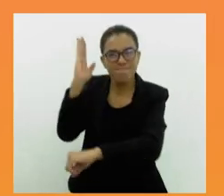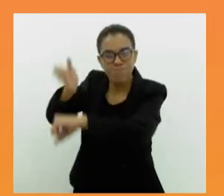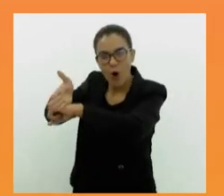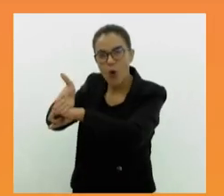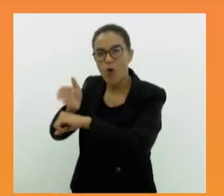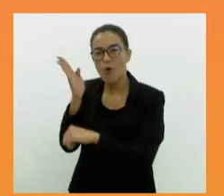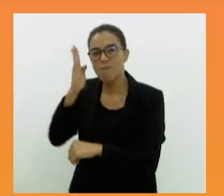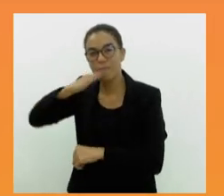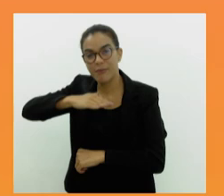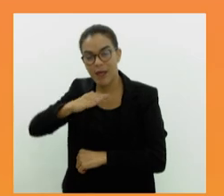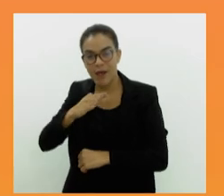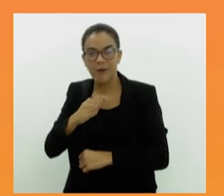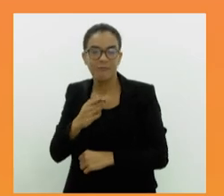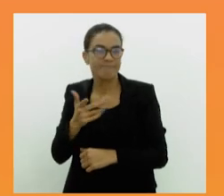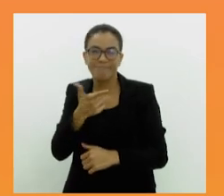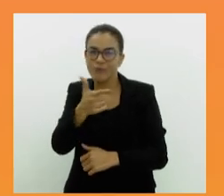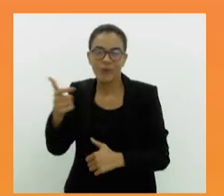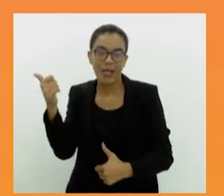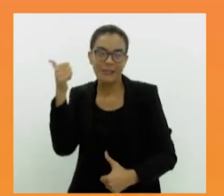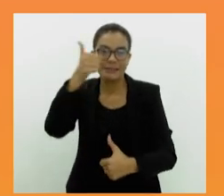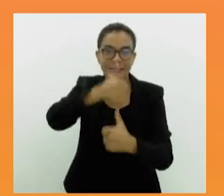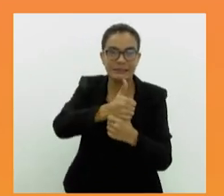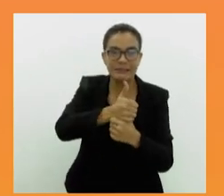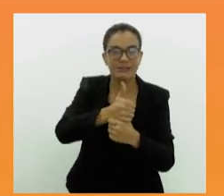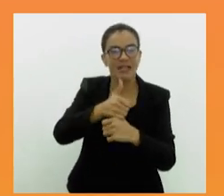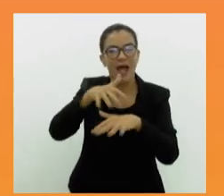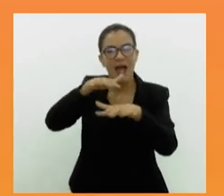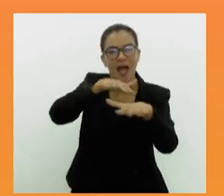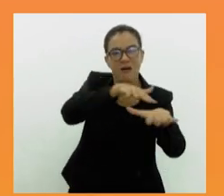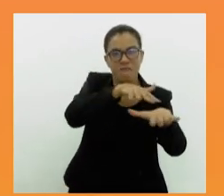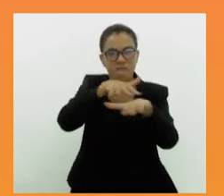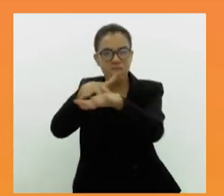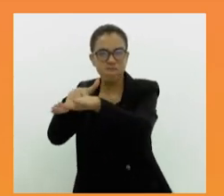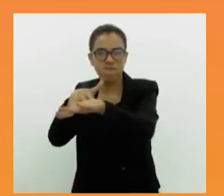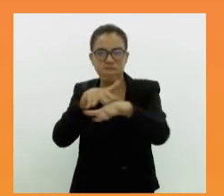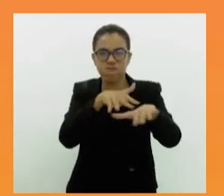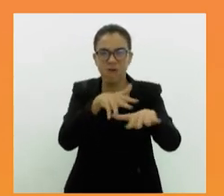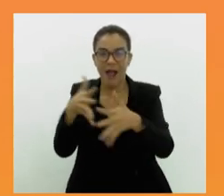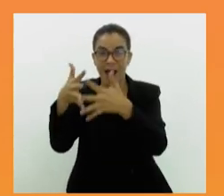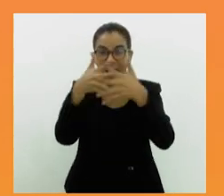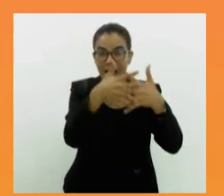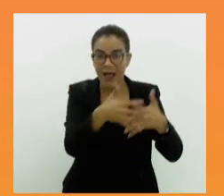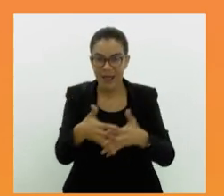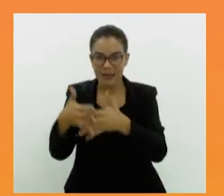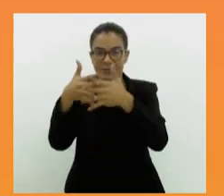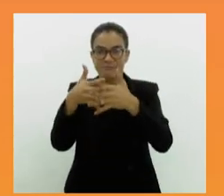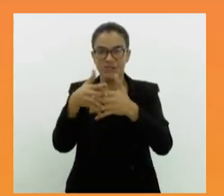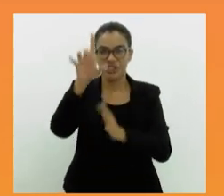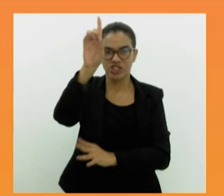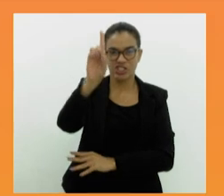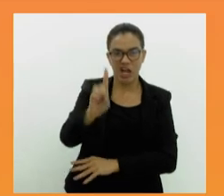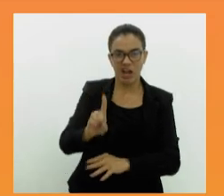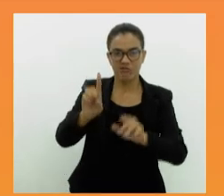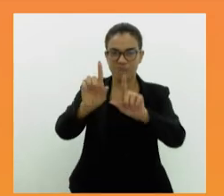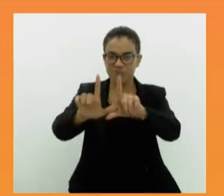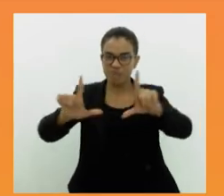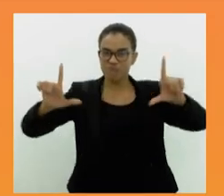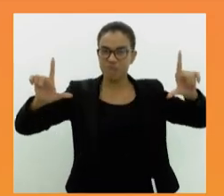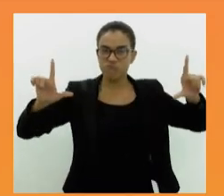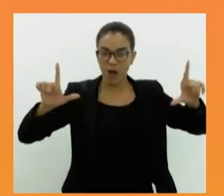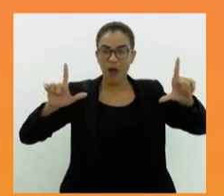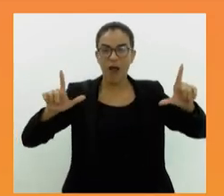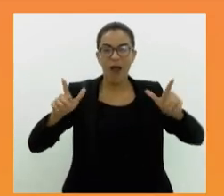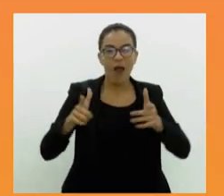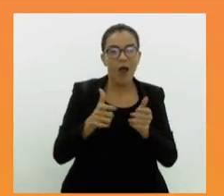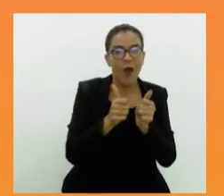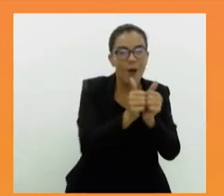intrínsecas, insubstituíveis, estão na comissão de frentes, no carro a abrir alas, na diretoria, São destaques, companheiras de